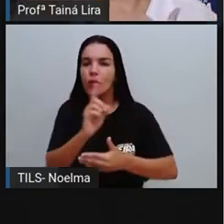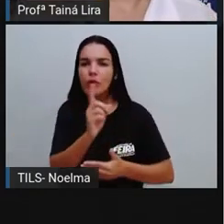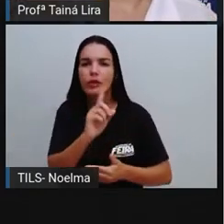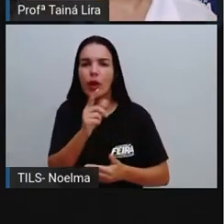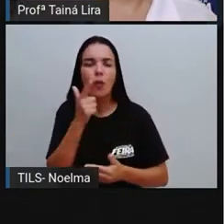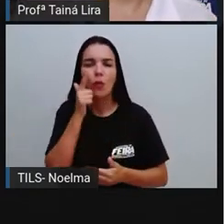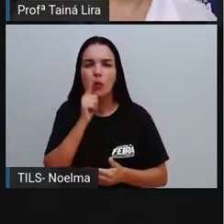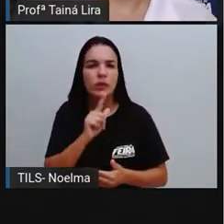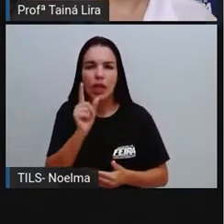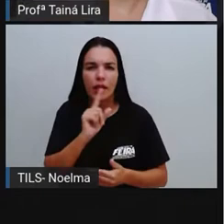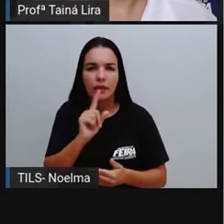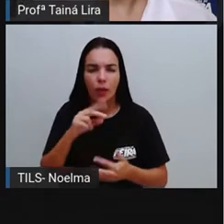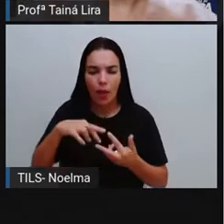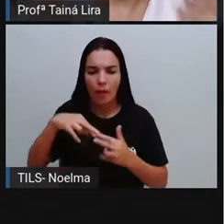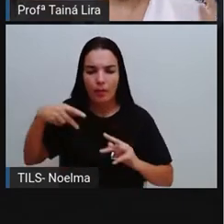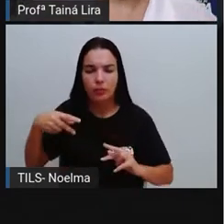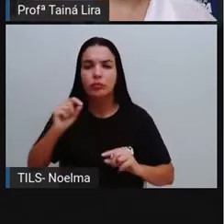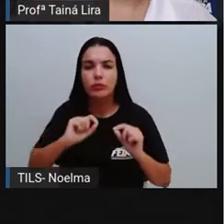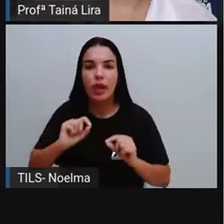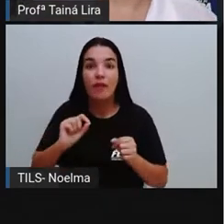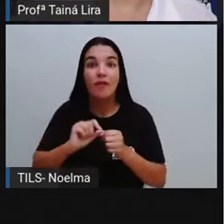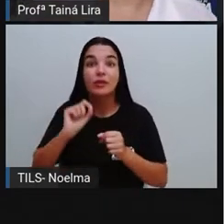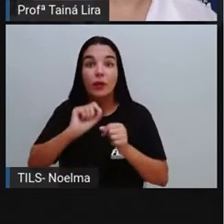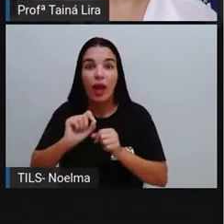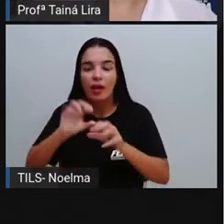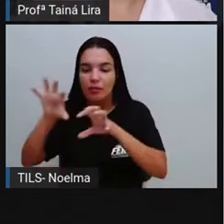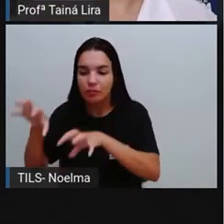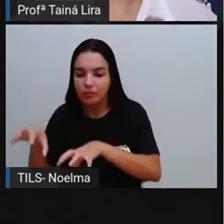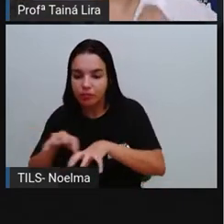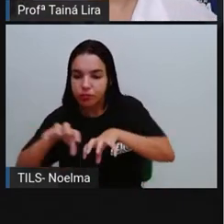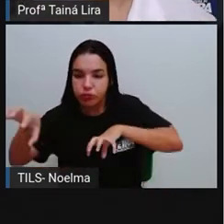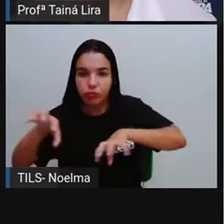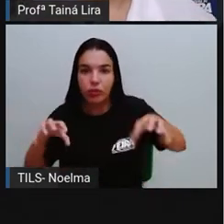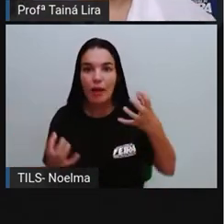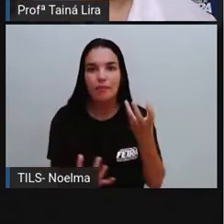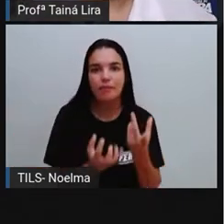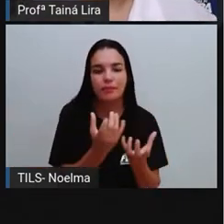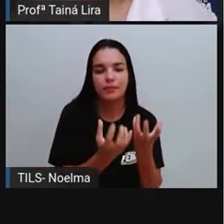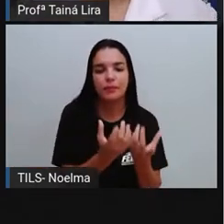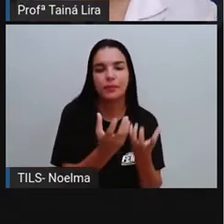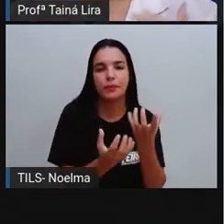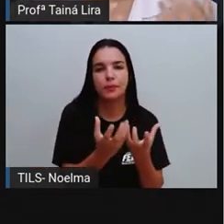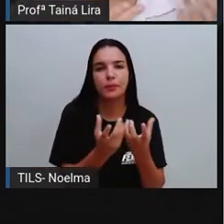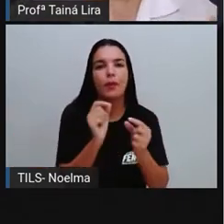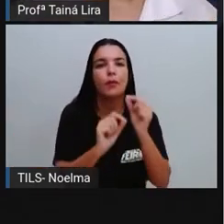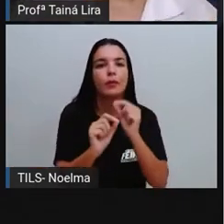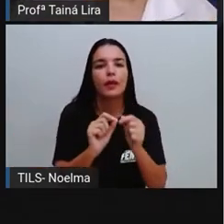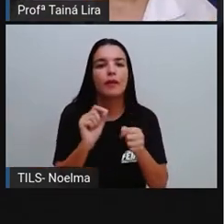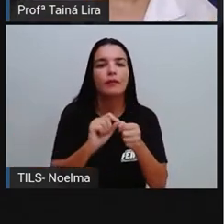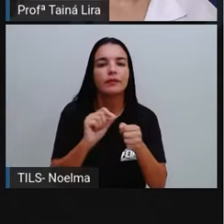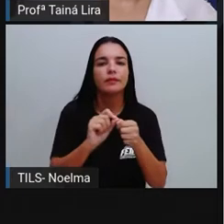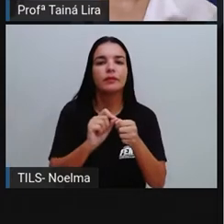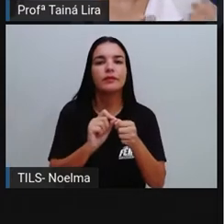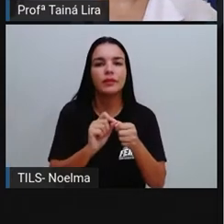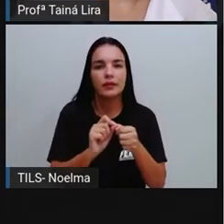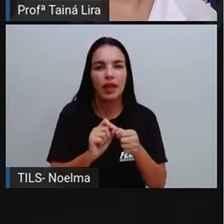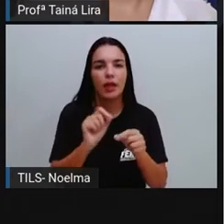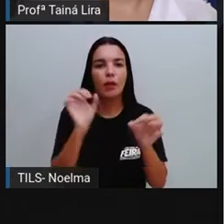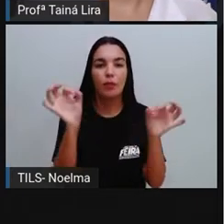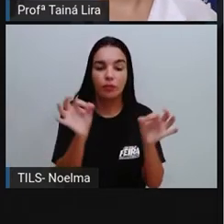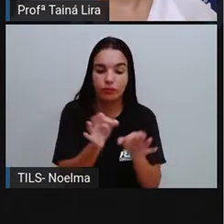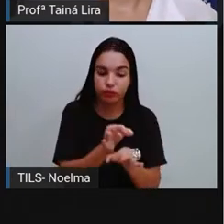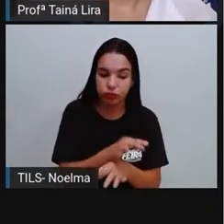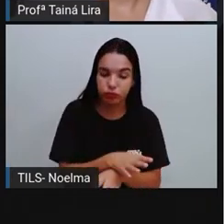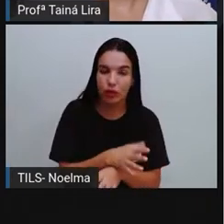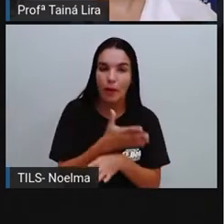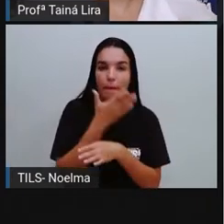não podem ser reciclados são incinerados, ou seja, são queimados, tá? Que é a solução,